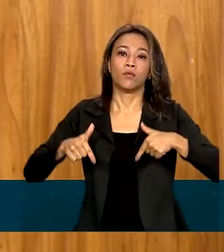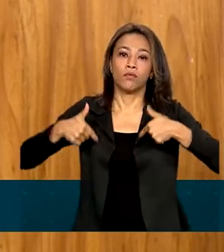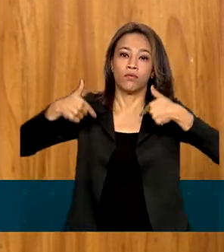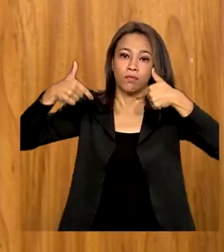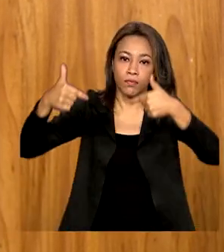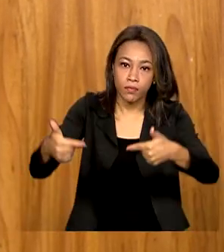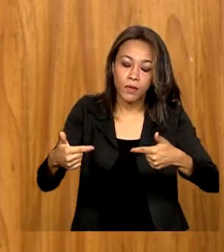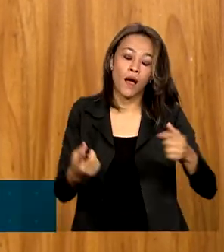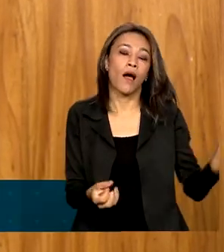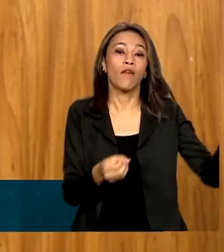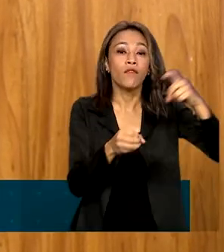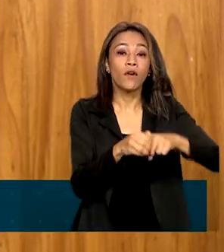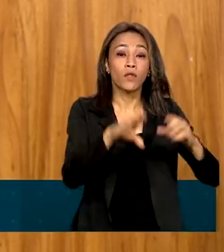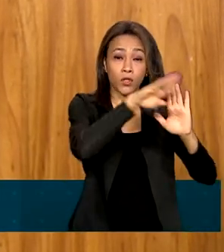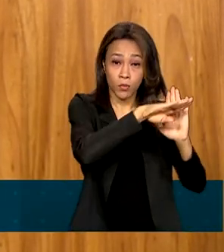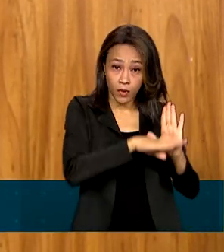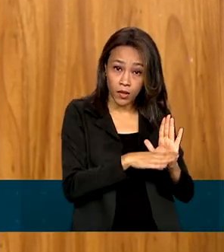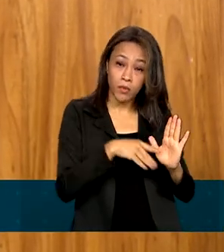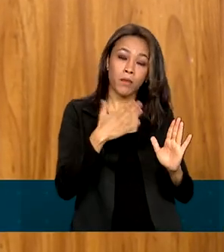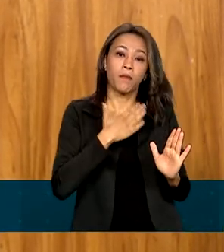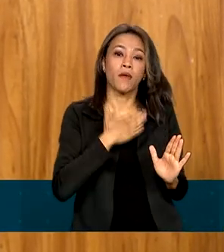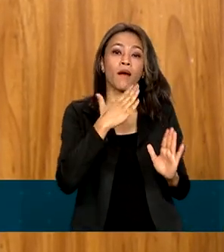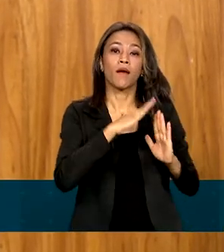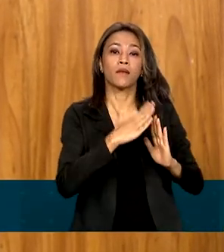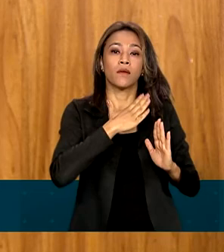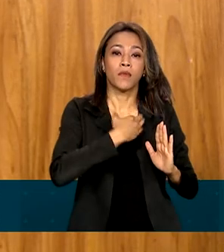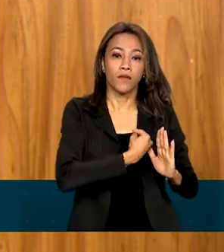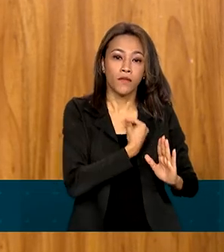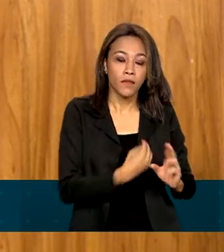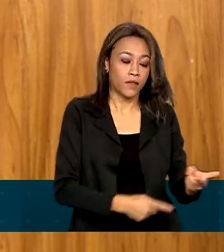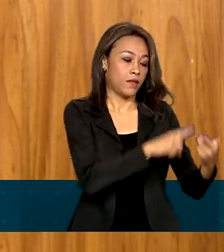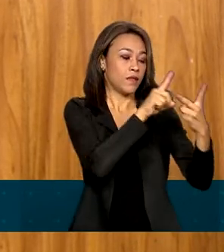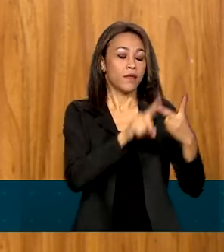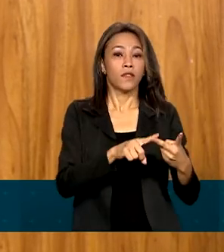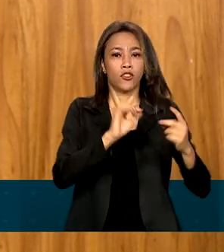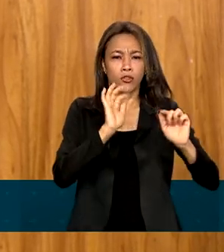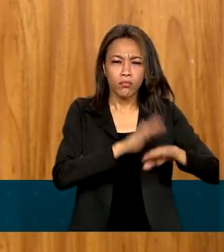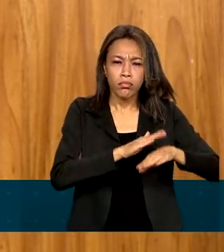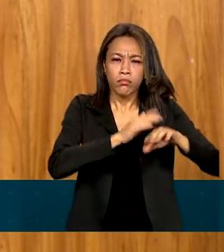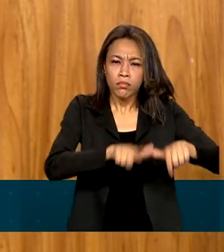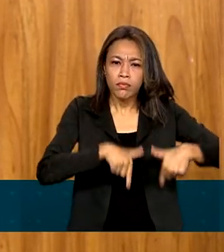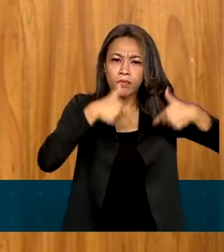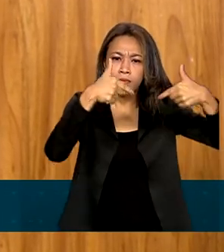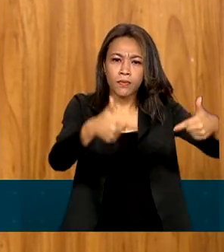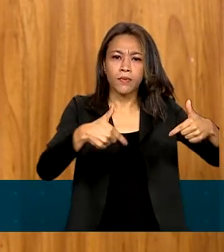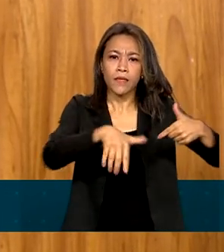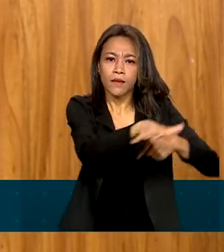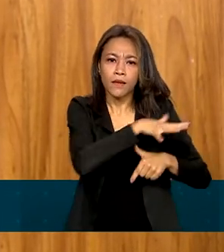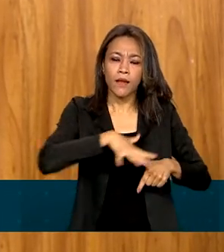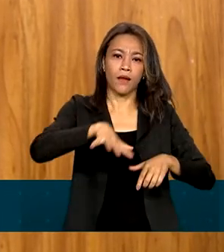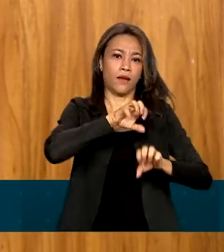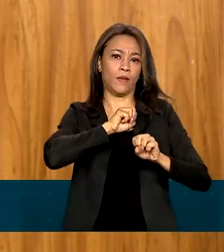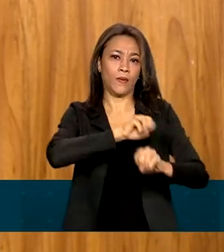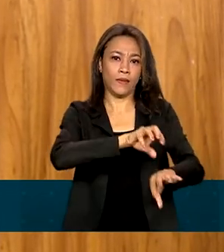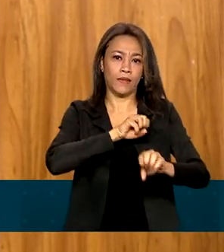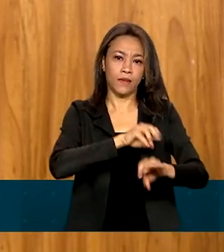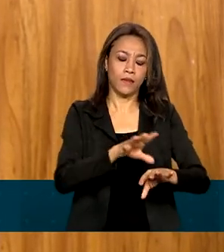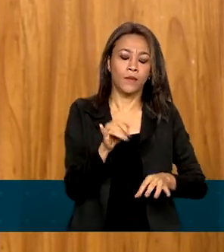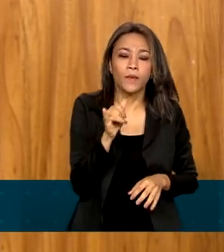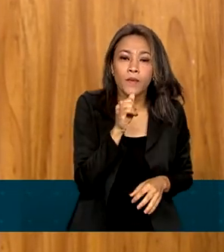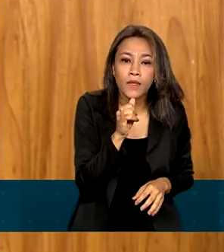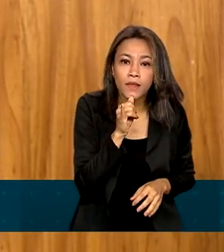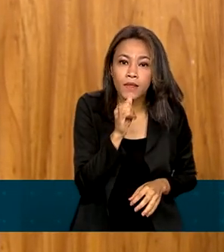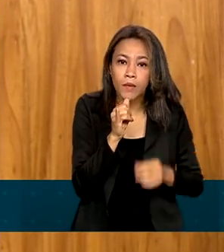programas como Minha Casa Minha Vida De ações concretas na educação, como a retomada